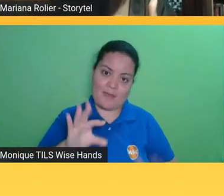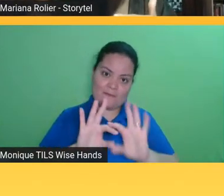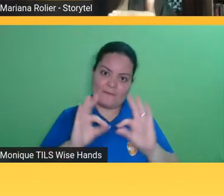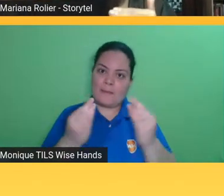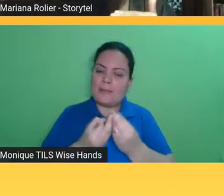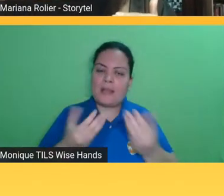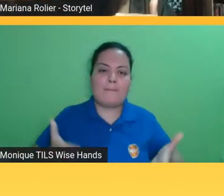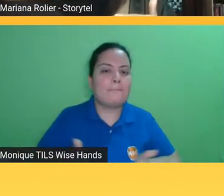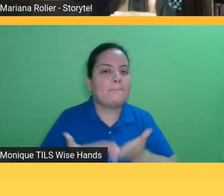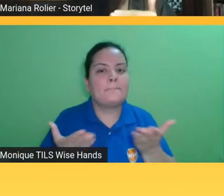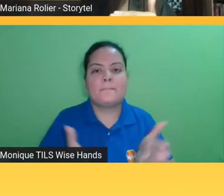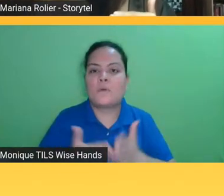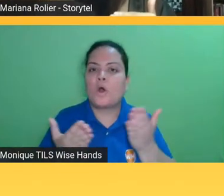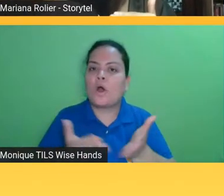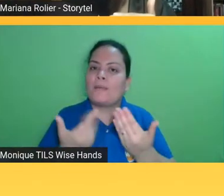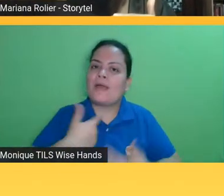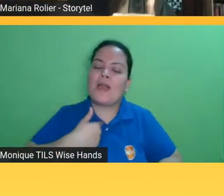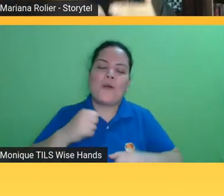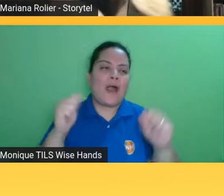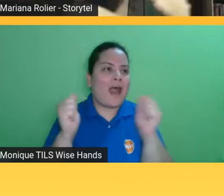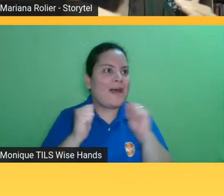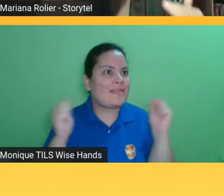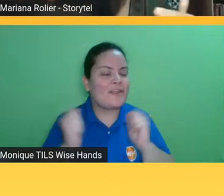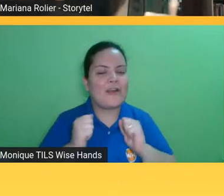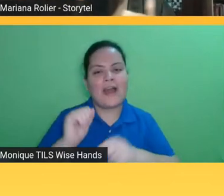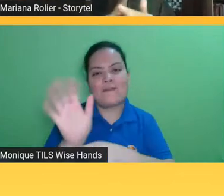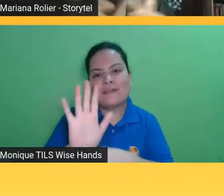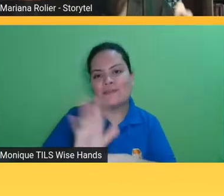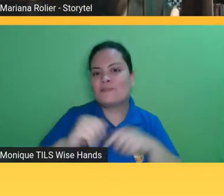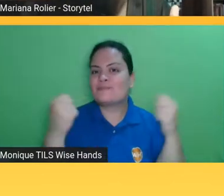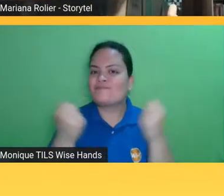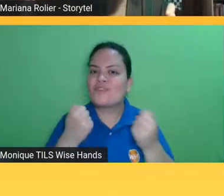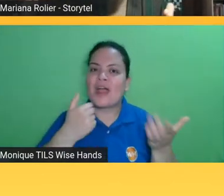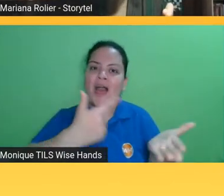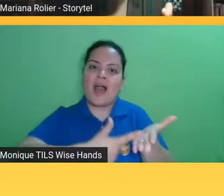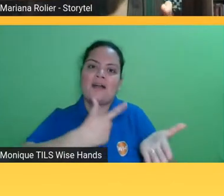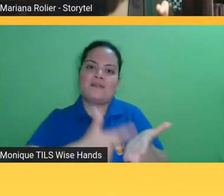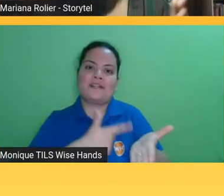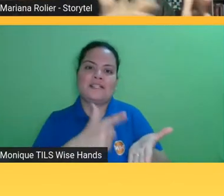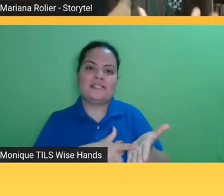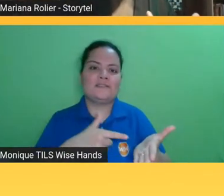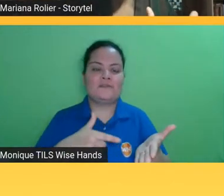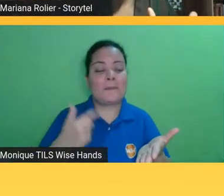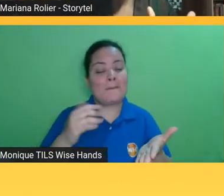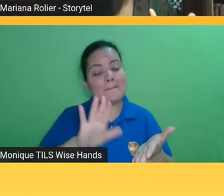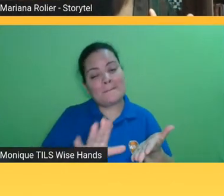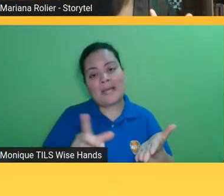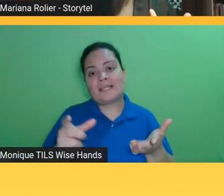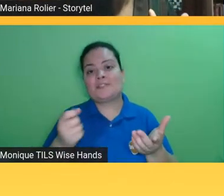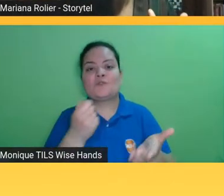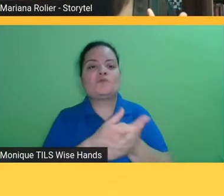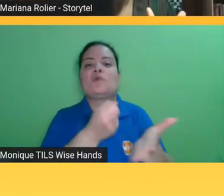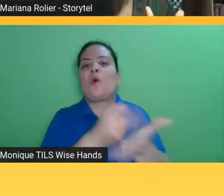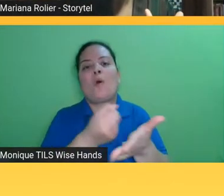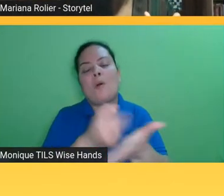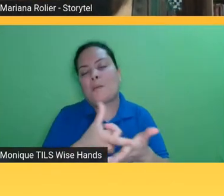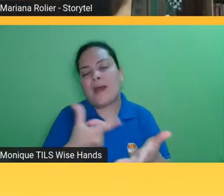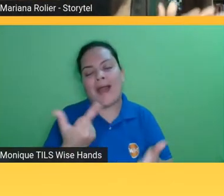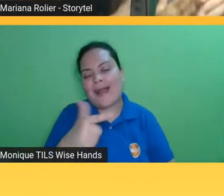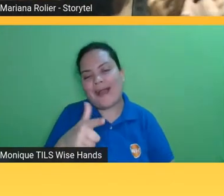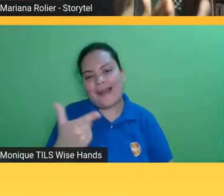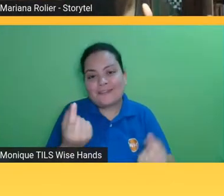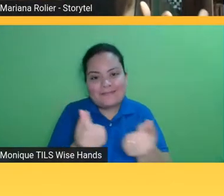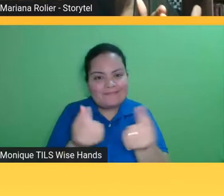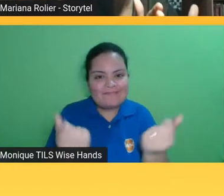eu adorava filme adorava livro mas a gente tinha que fazer uma escolha e não tinha acesso a essas coisas então hoje em dia eu vejo essas